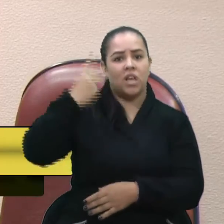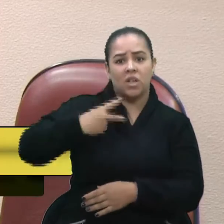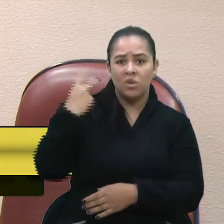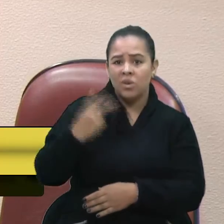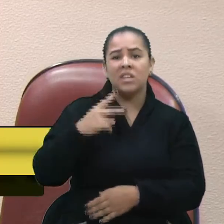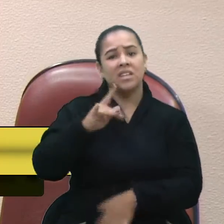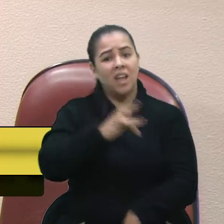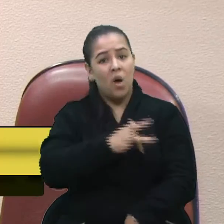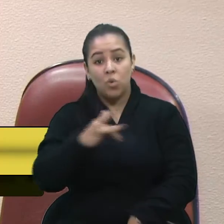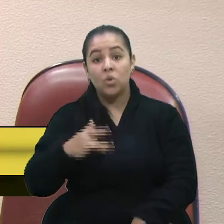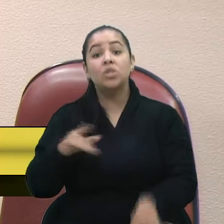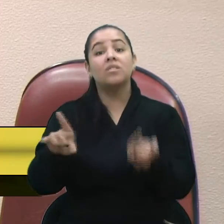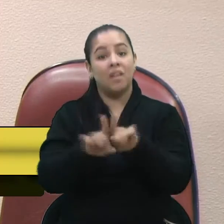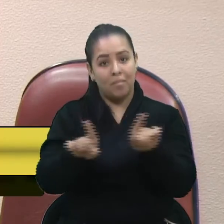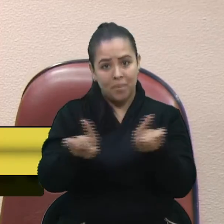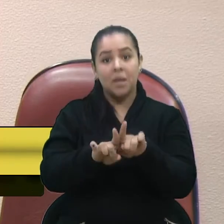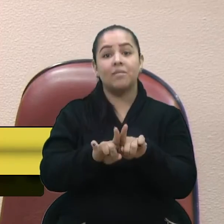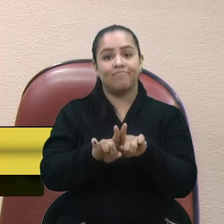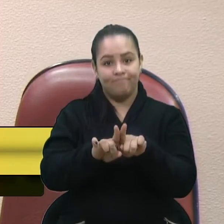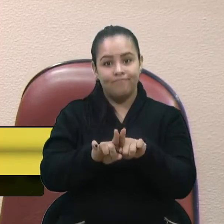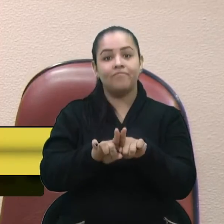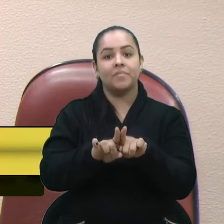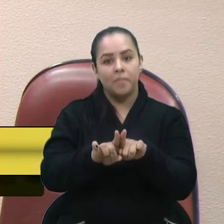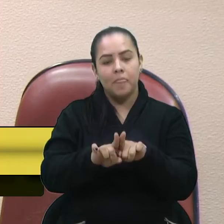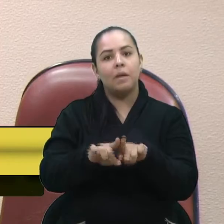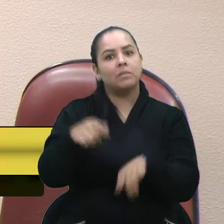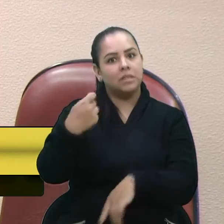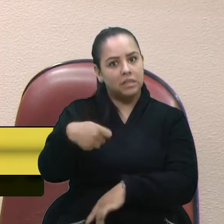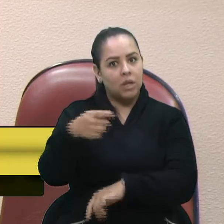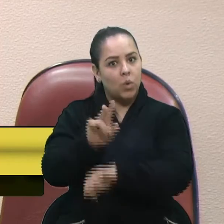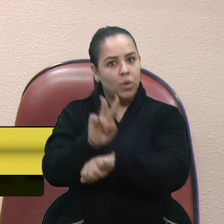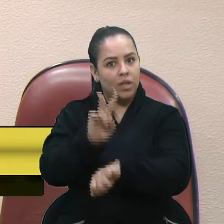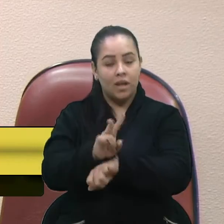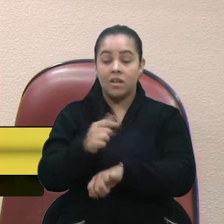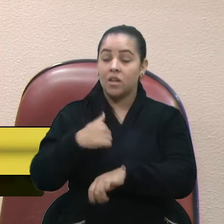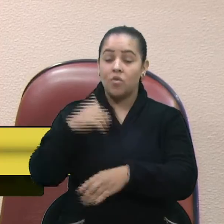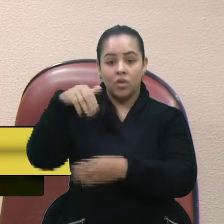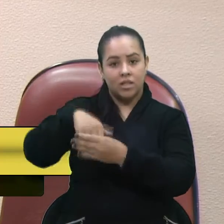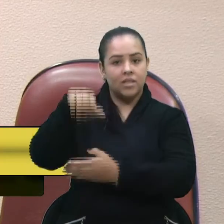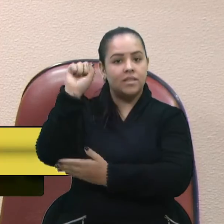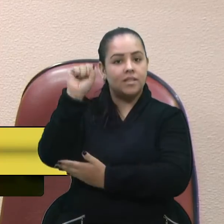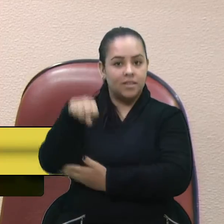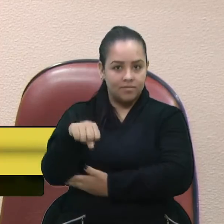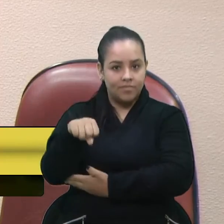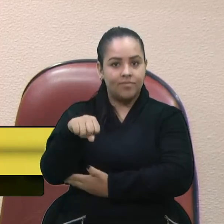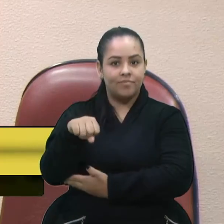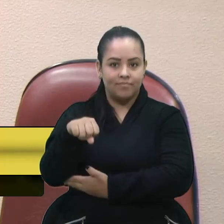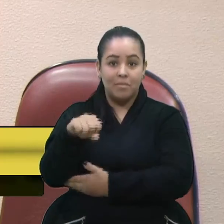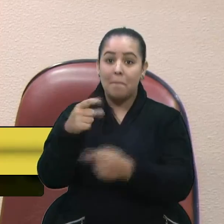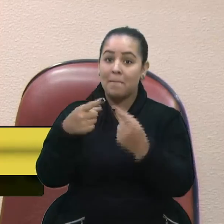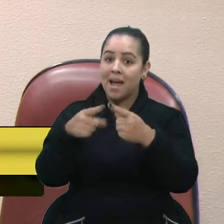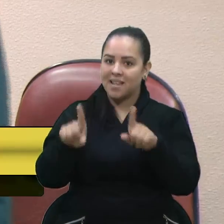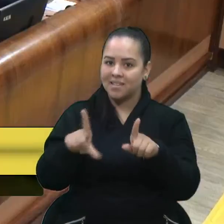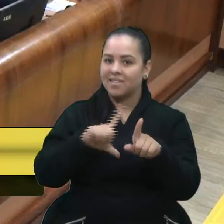pública e a gente tem que observar muito isso. Então, declaro o voto que votarei favorável com ressalvas. Obrigado.